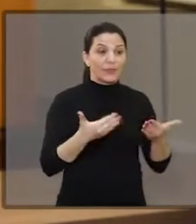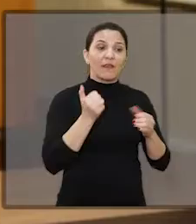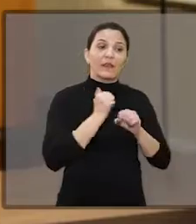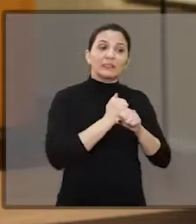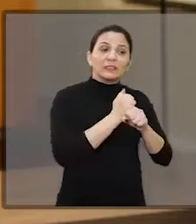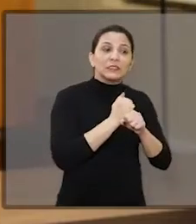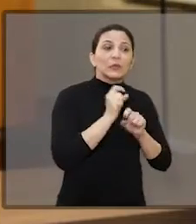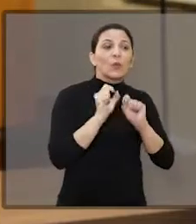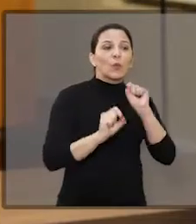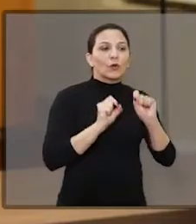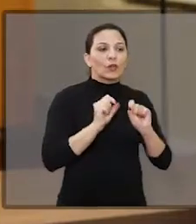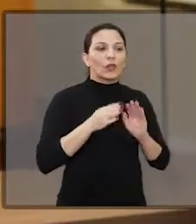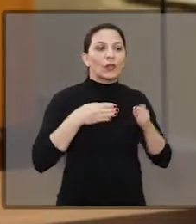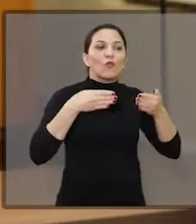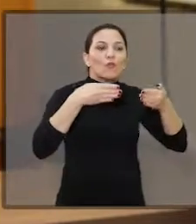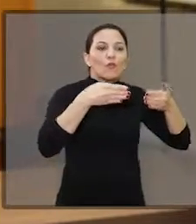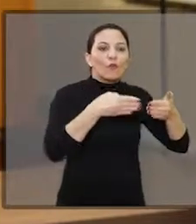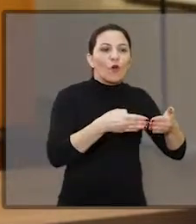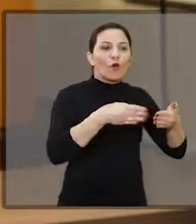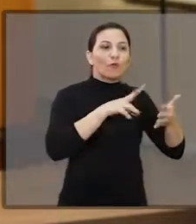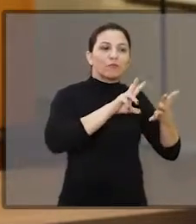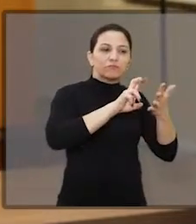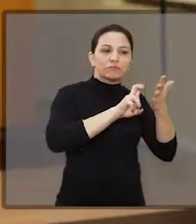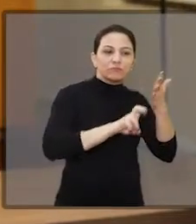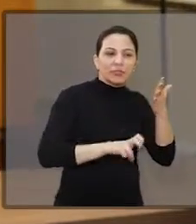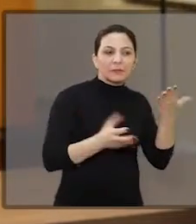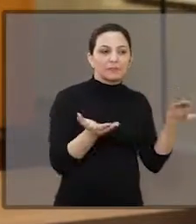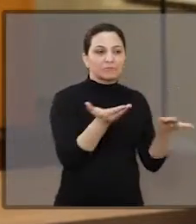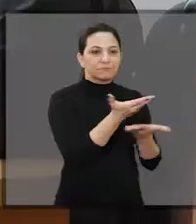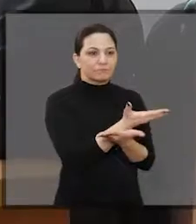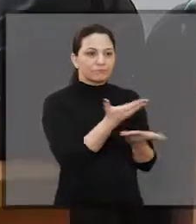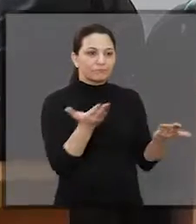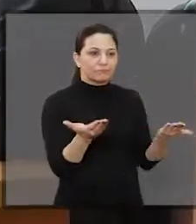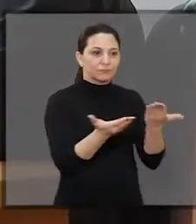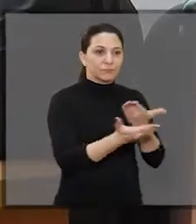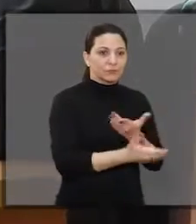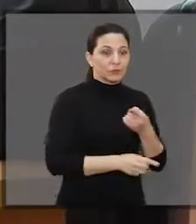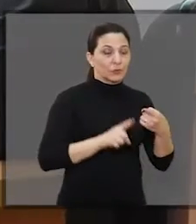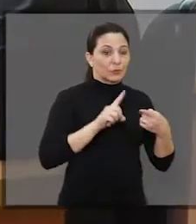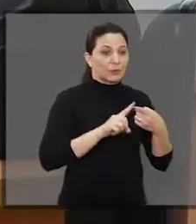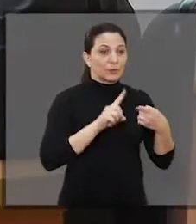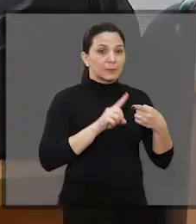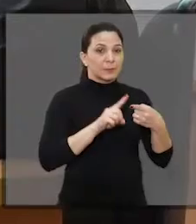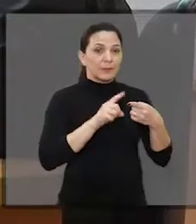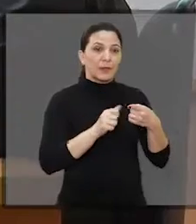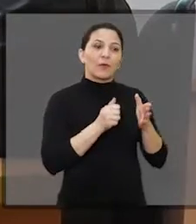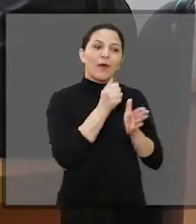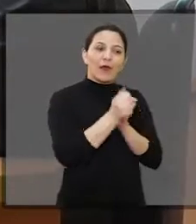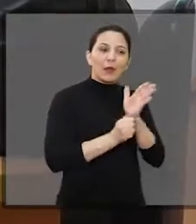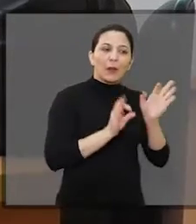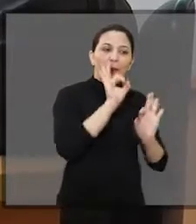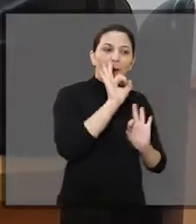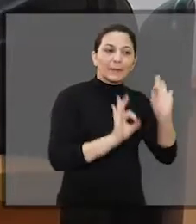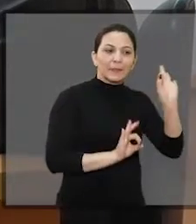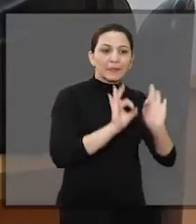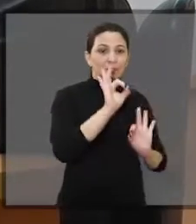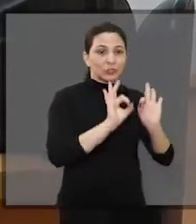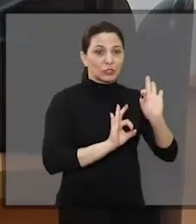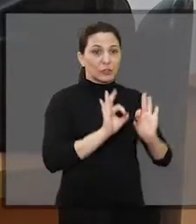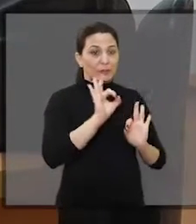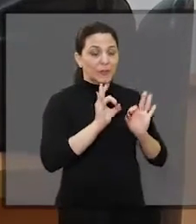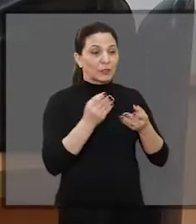esse ano a gente tentou abordar temas que se relacionam. O primeiro dia foi sobre Araraquara em planejamento,